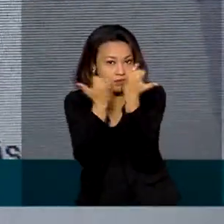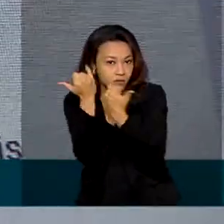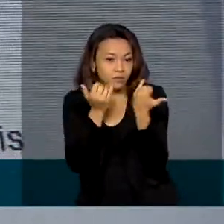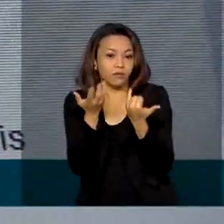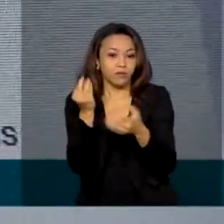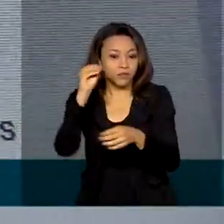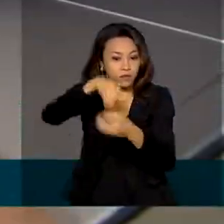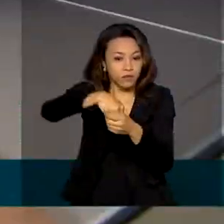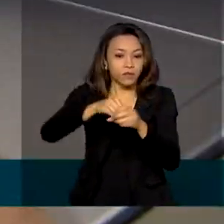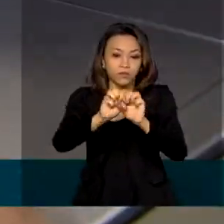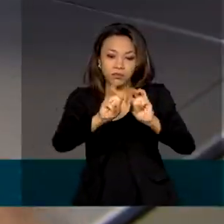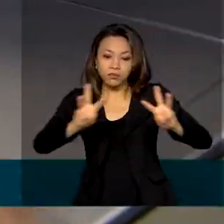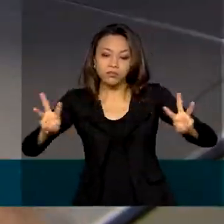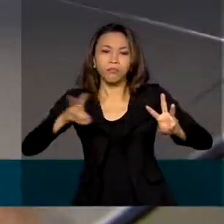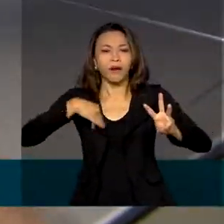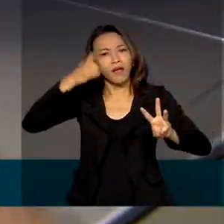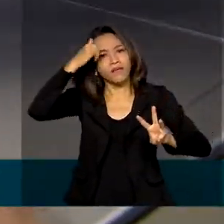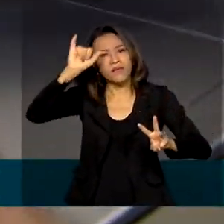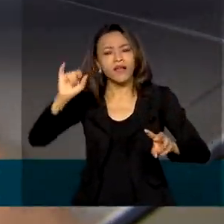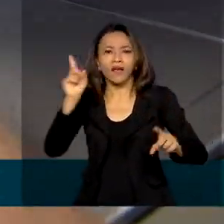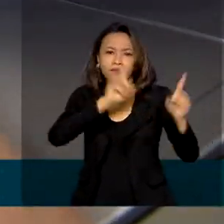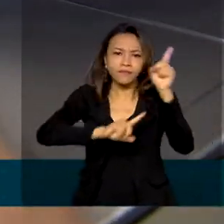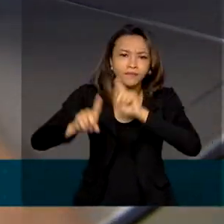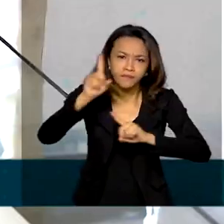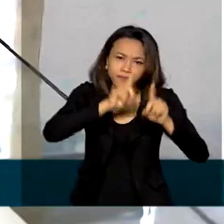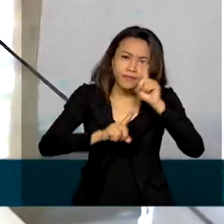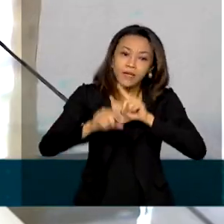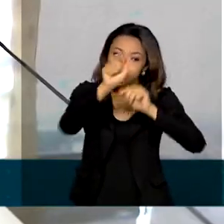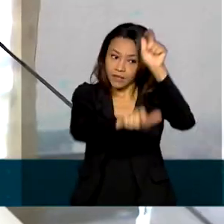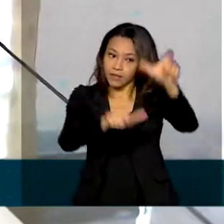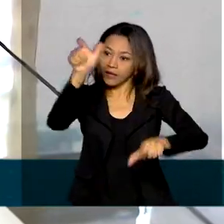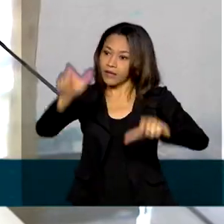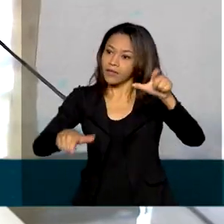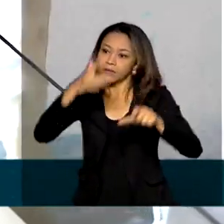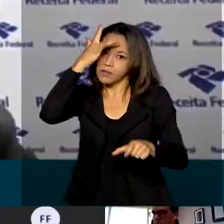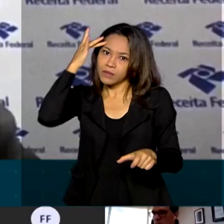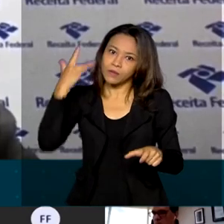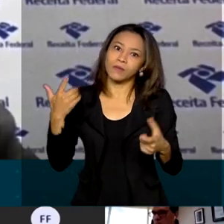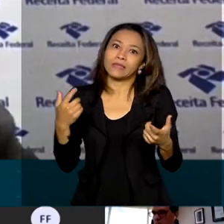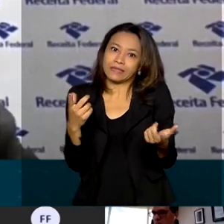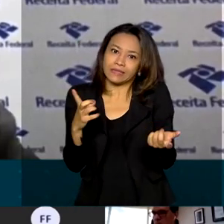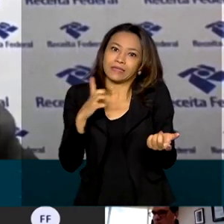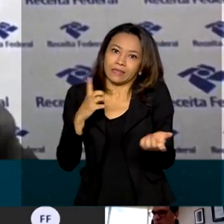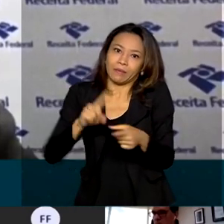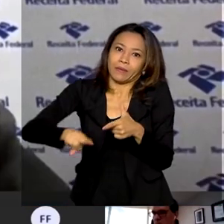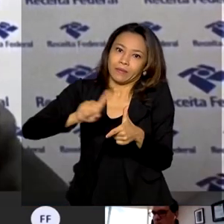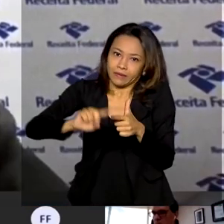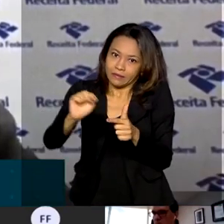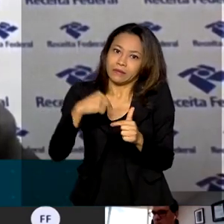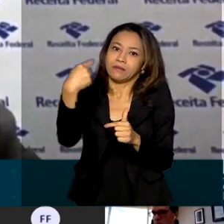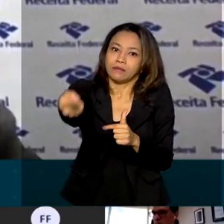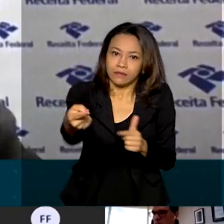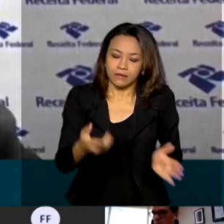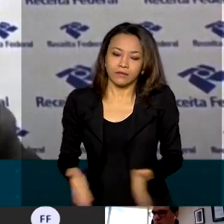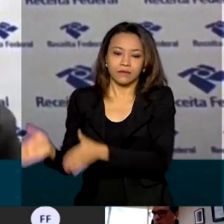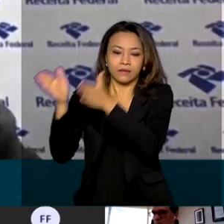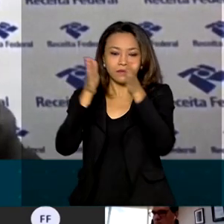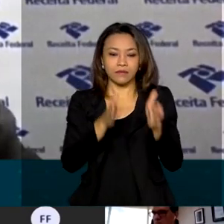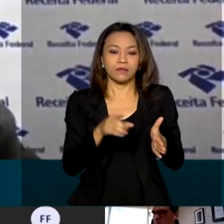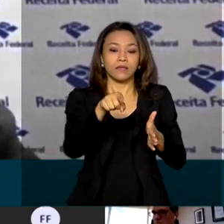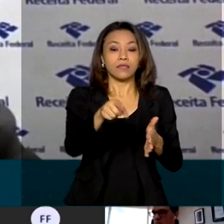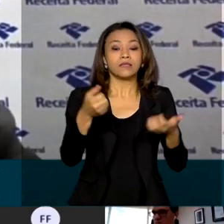vai evitar erros de informação e que o contribuinte caia na malha fina. A pré-preenchida vai permitir isso, um